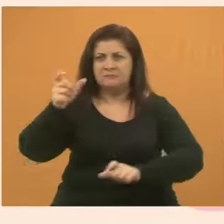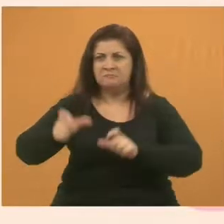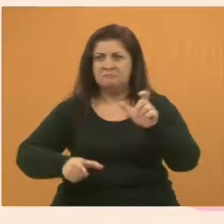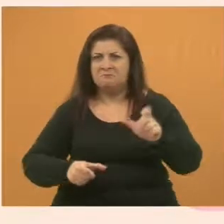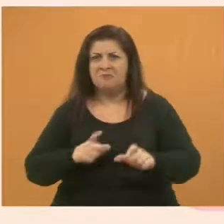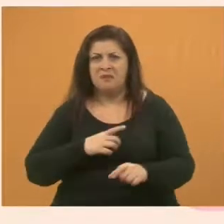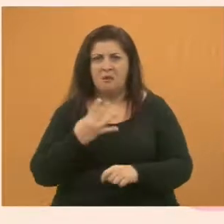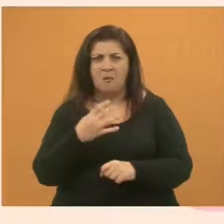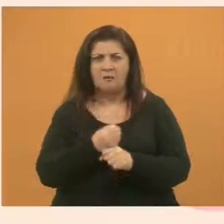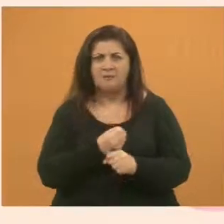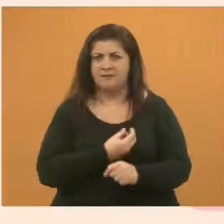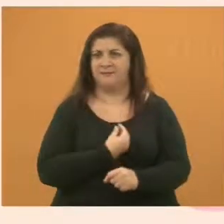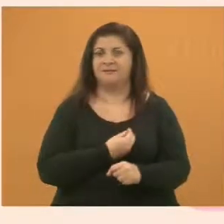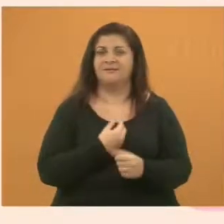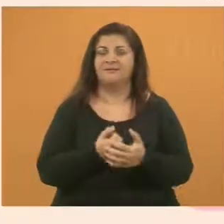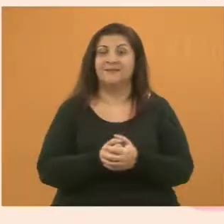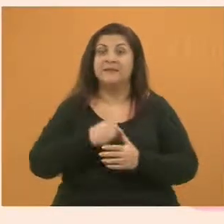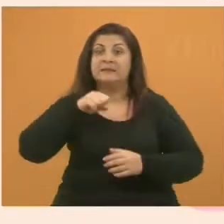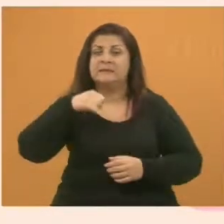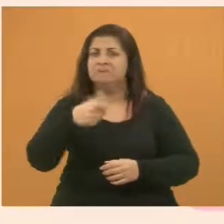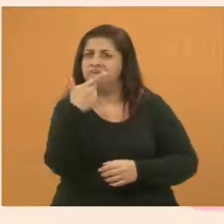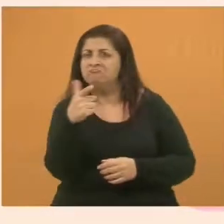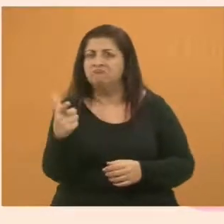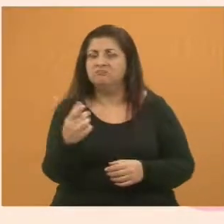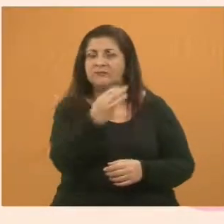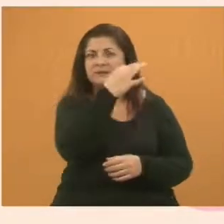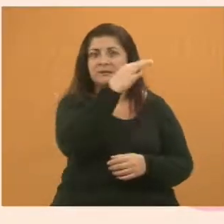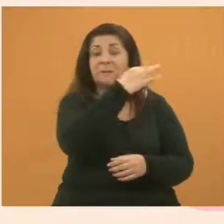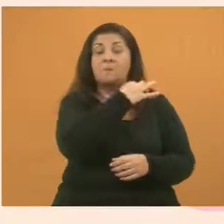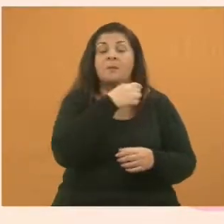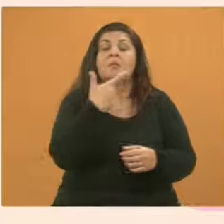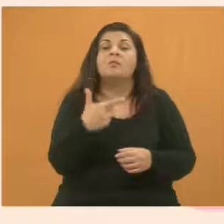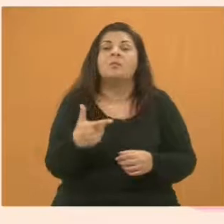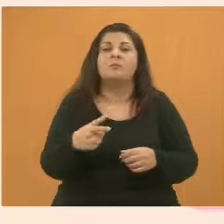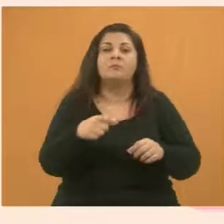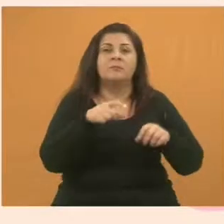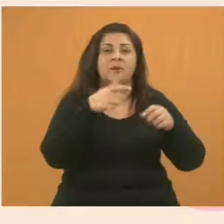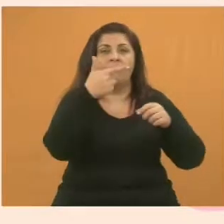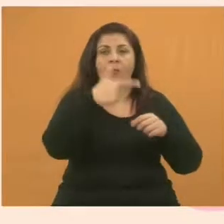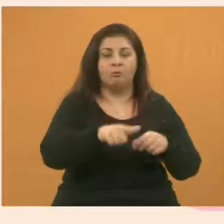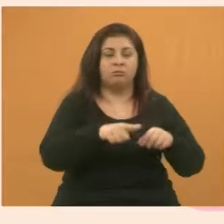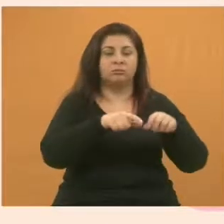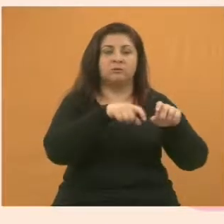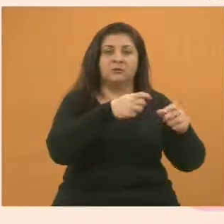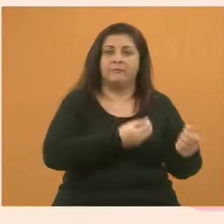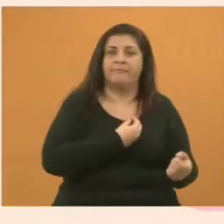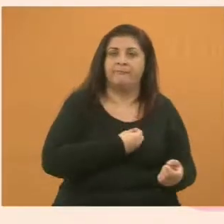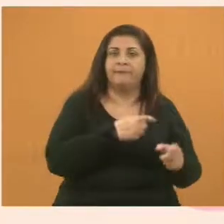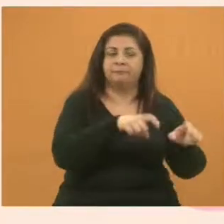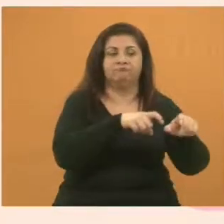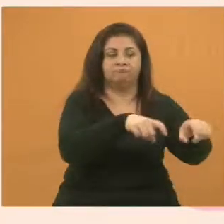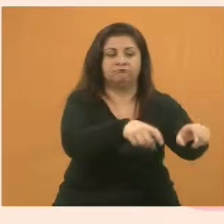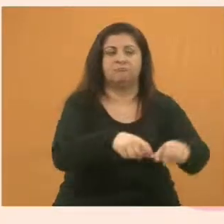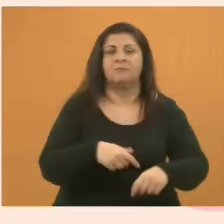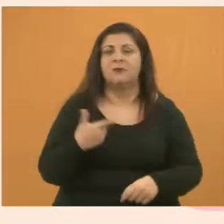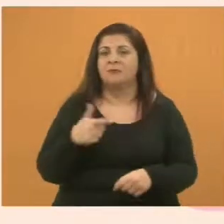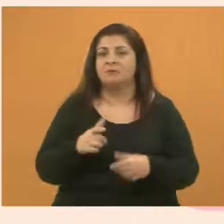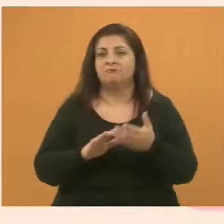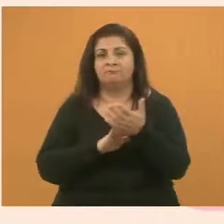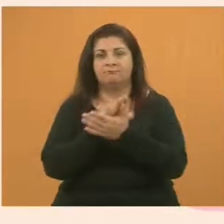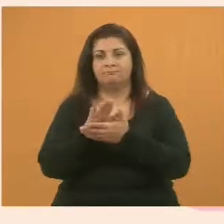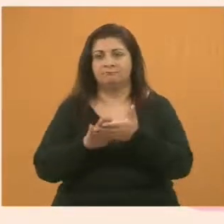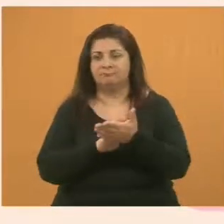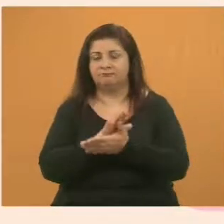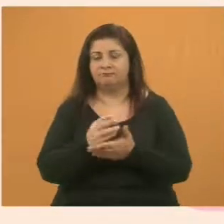quatro anos de existência. Sem abelhas não há polinização, não há reprodução da flora, sem flora não há animais, sem